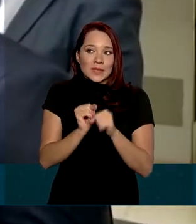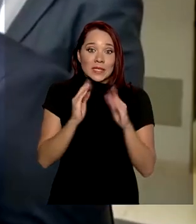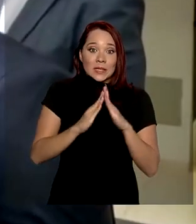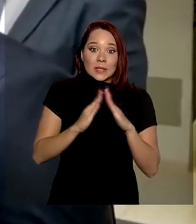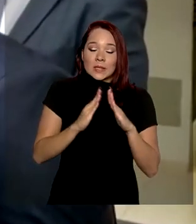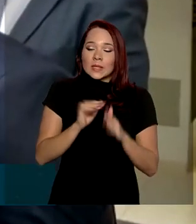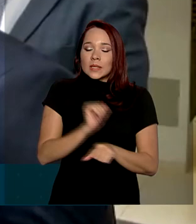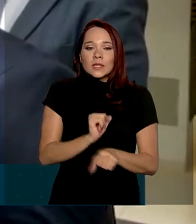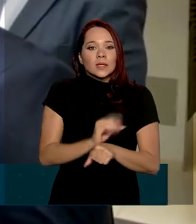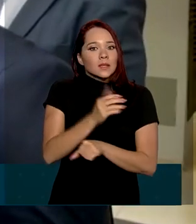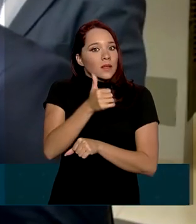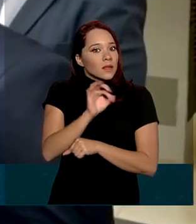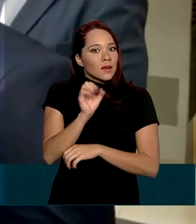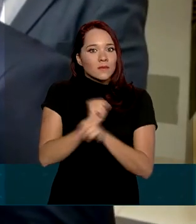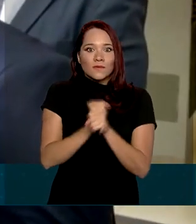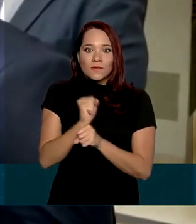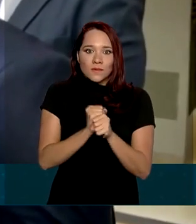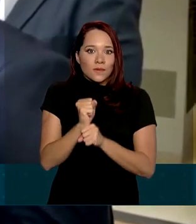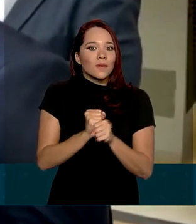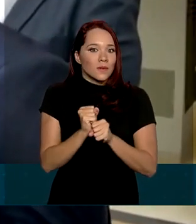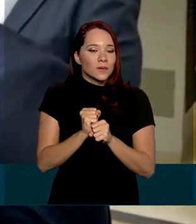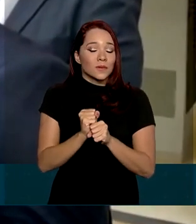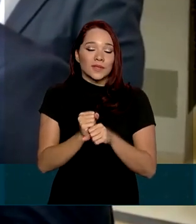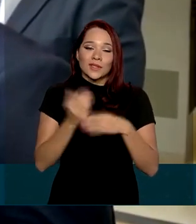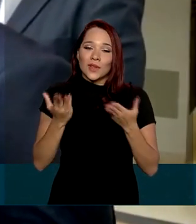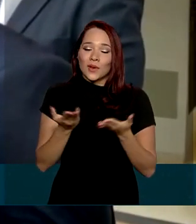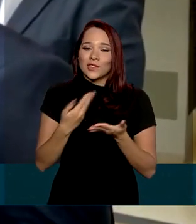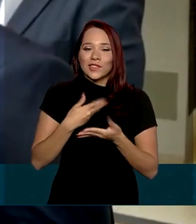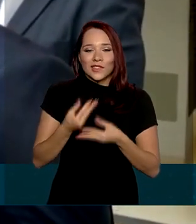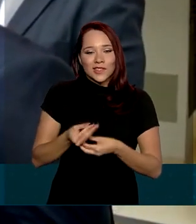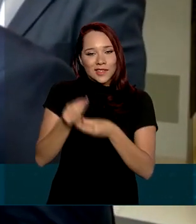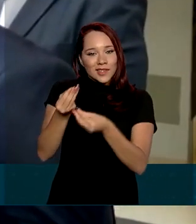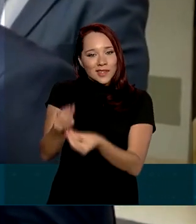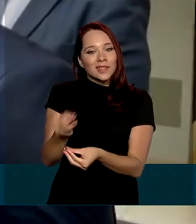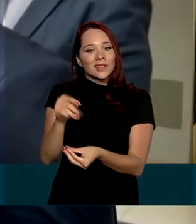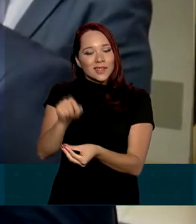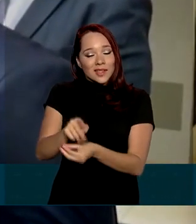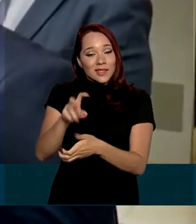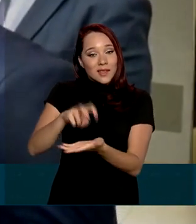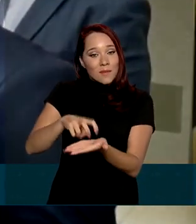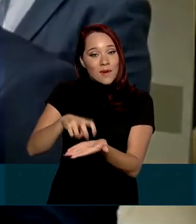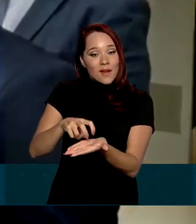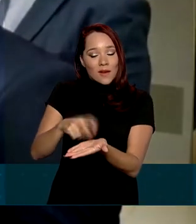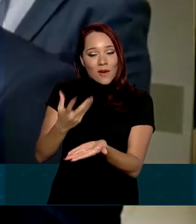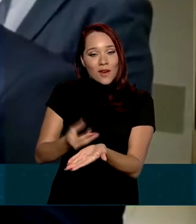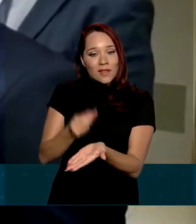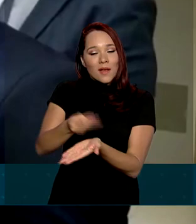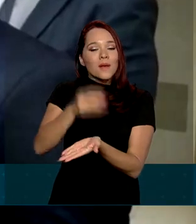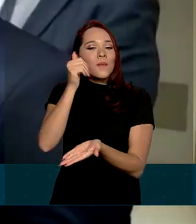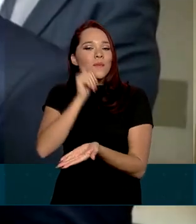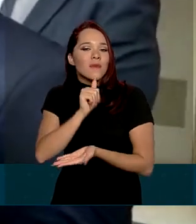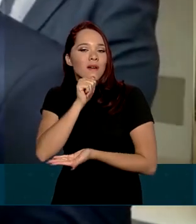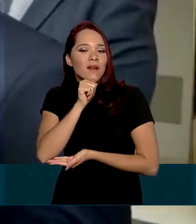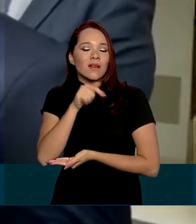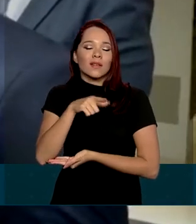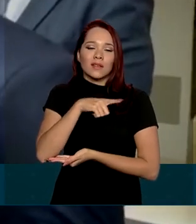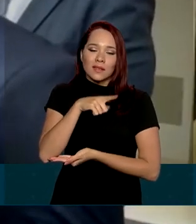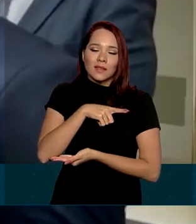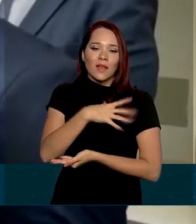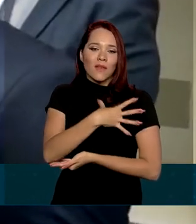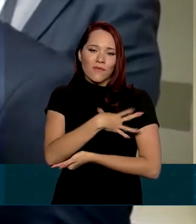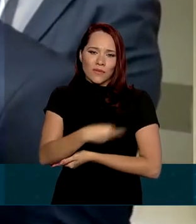mais de 10 anos. Nós estamos beneficiando, contemplando nessa manhã, mães que têm filhos